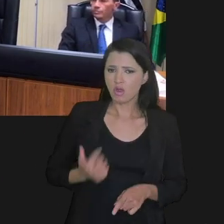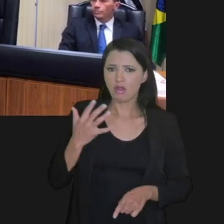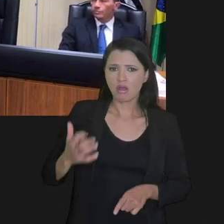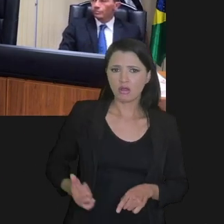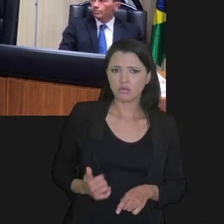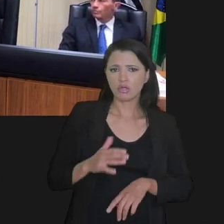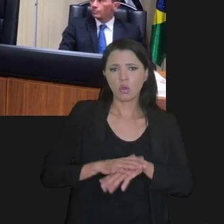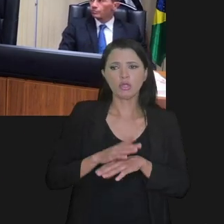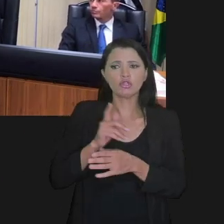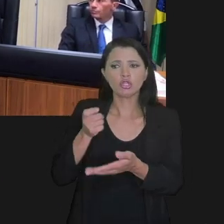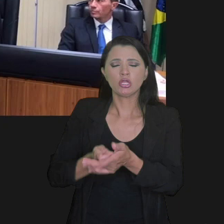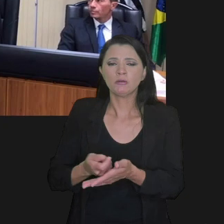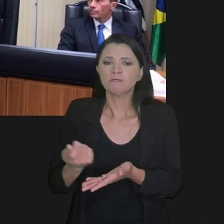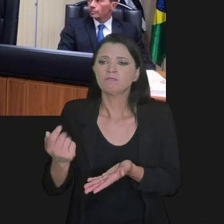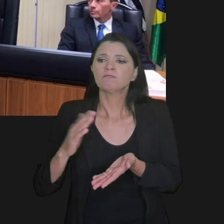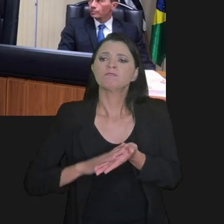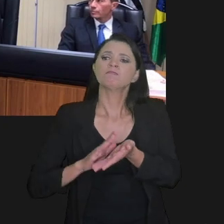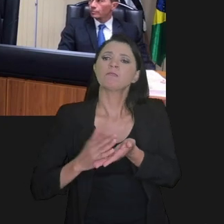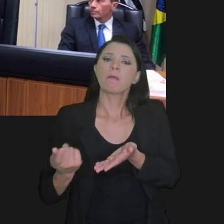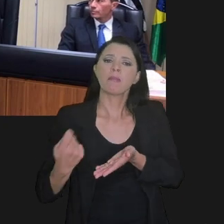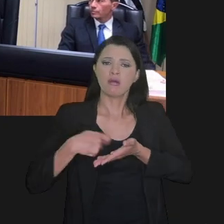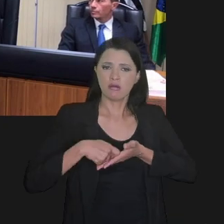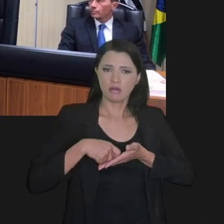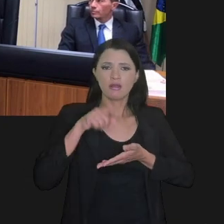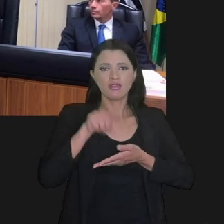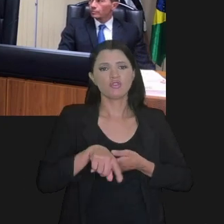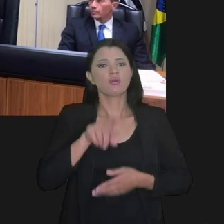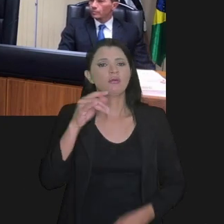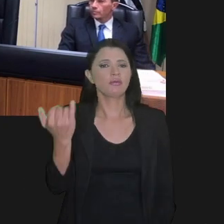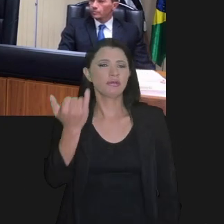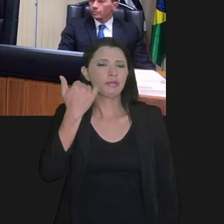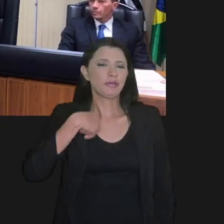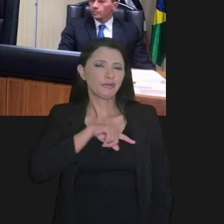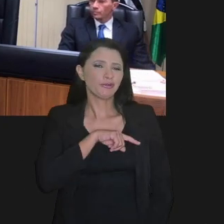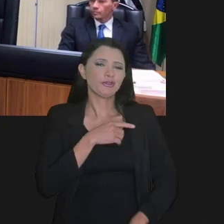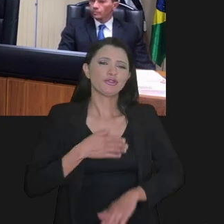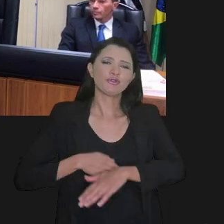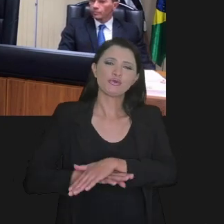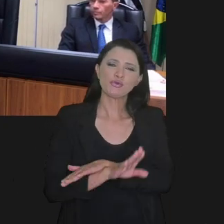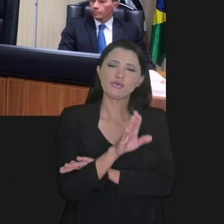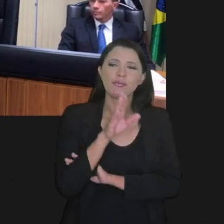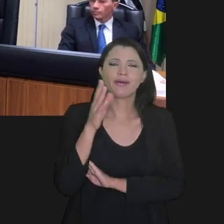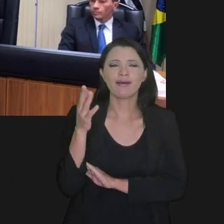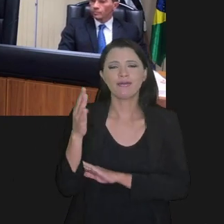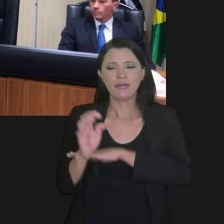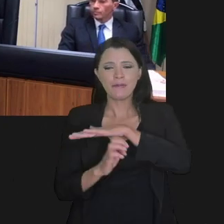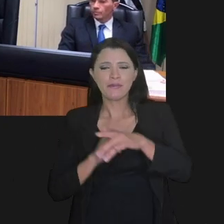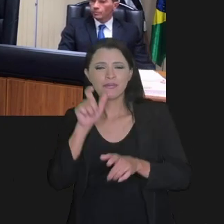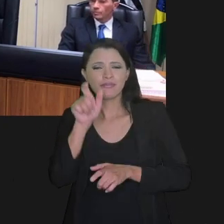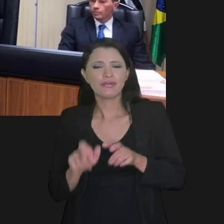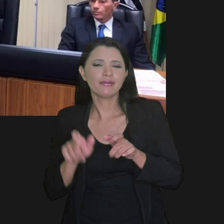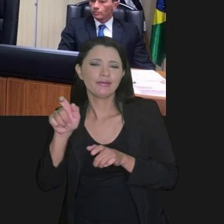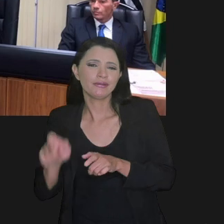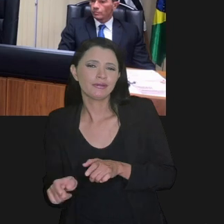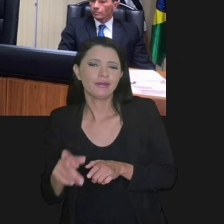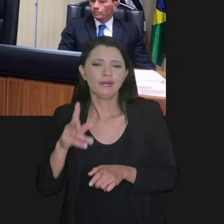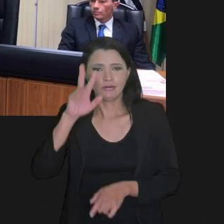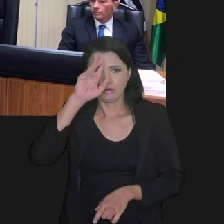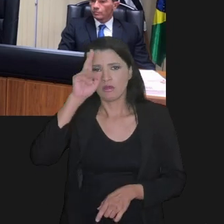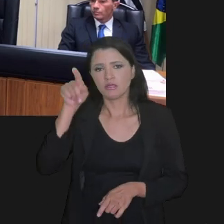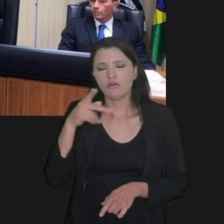preocupa com os custos da cobrança. E aqui é um ponto muito importante. A gente está muito acostumado a ouvir os